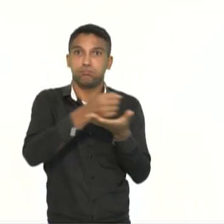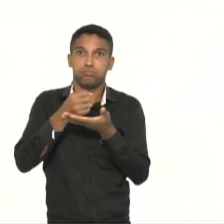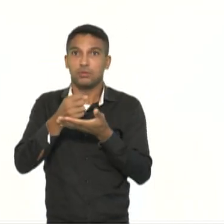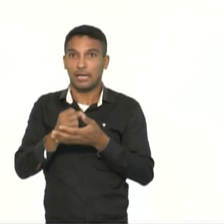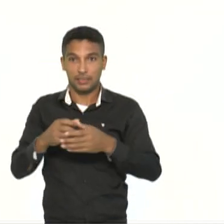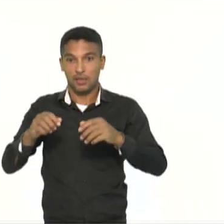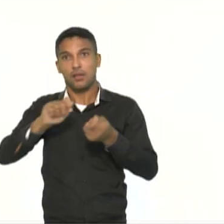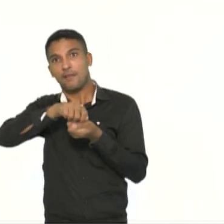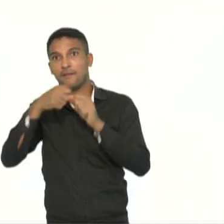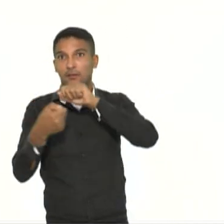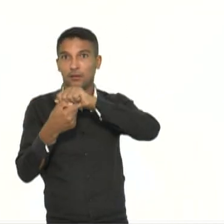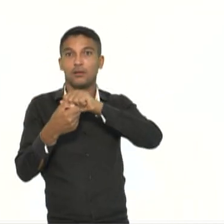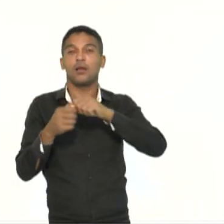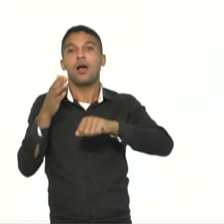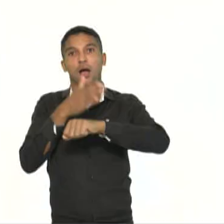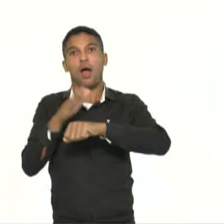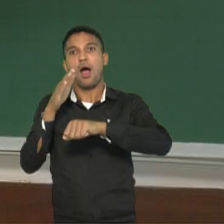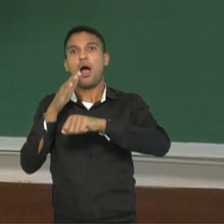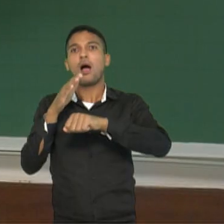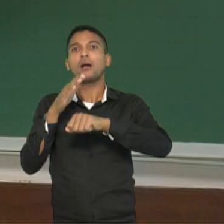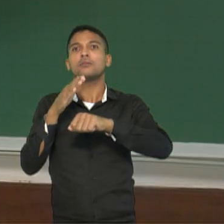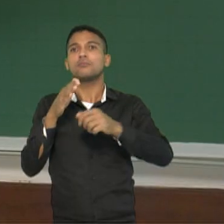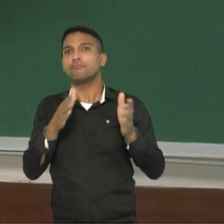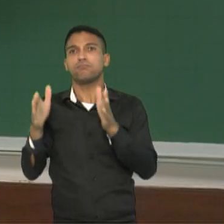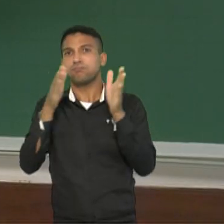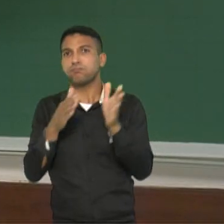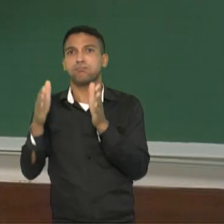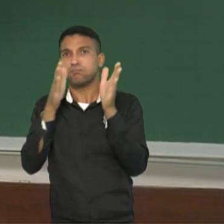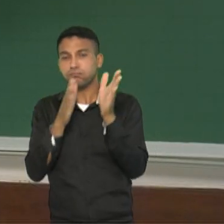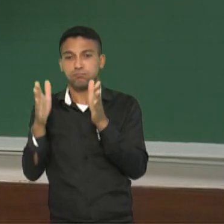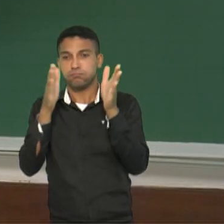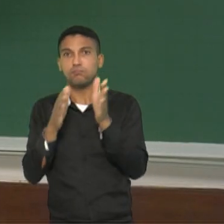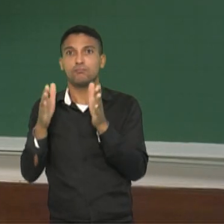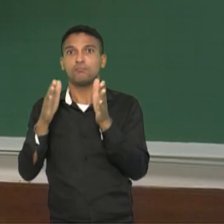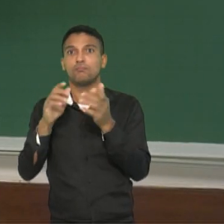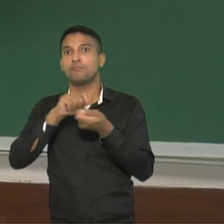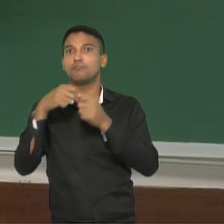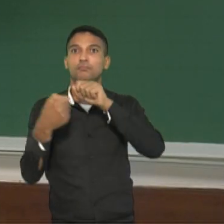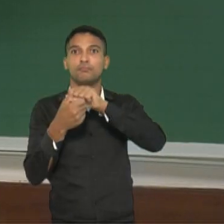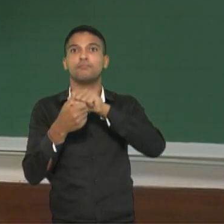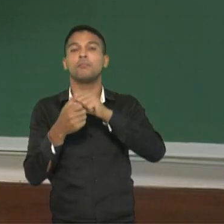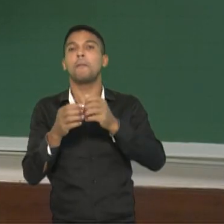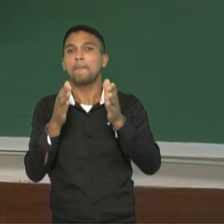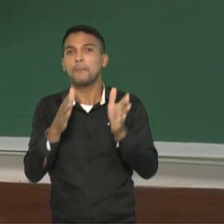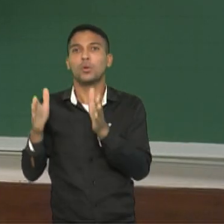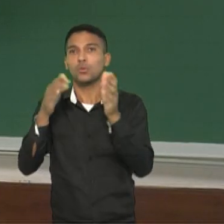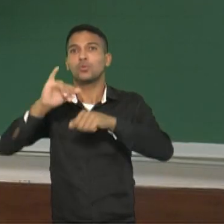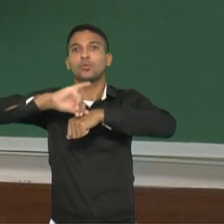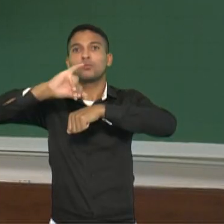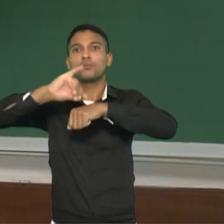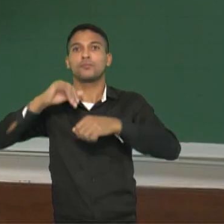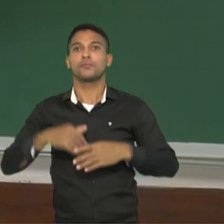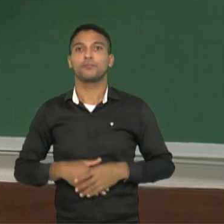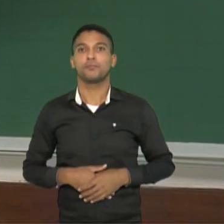incentivos fiscais. Os incentivos fiscais são justamente aqueles